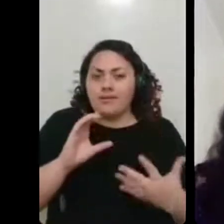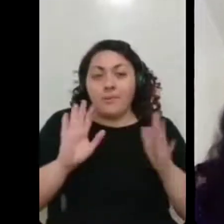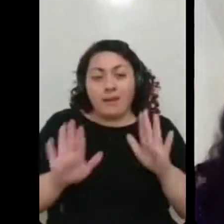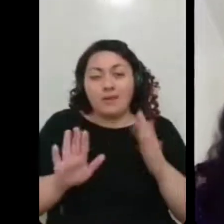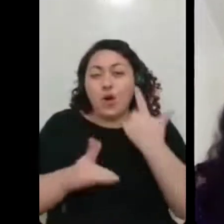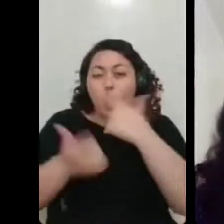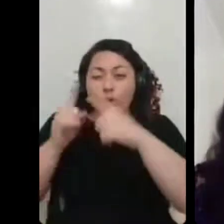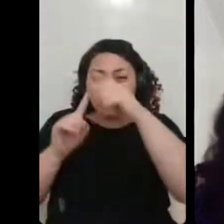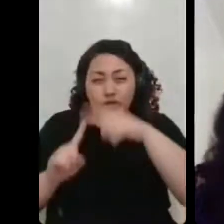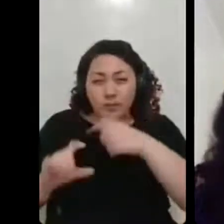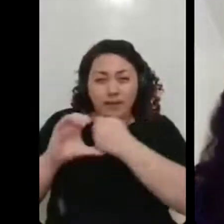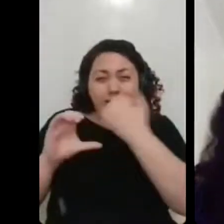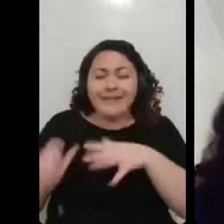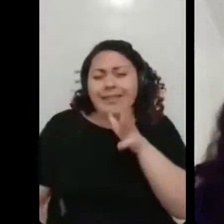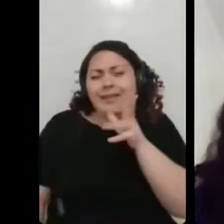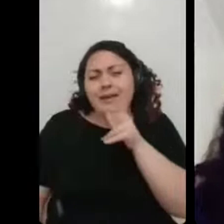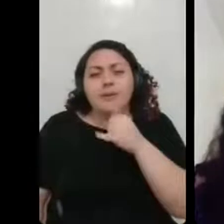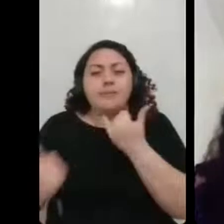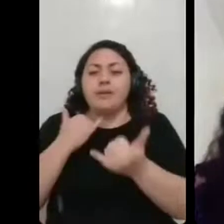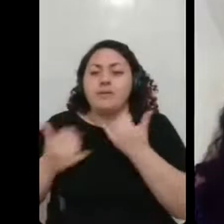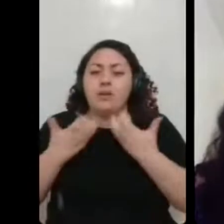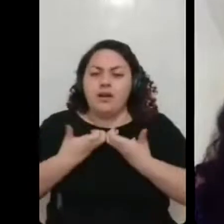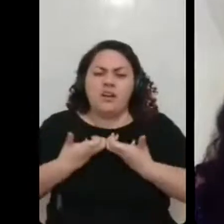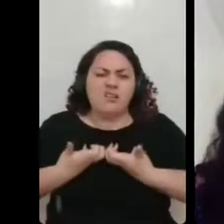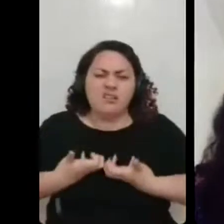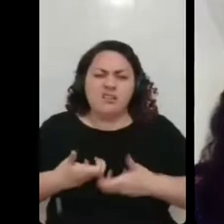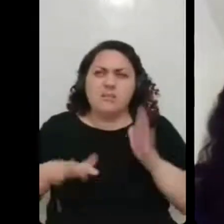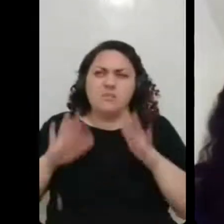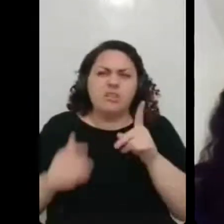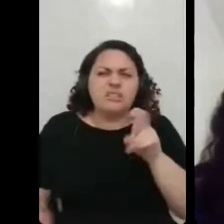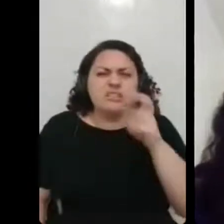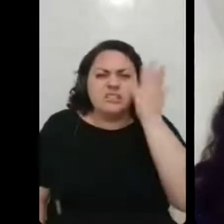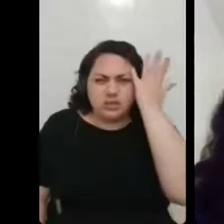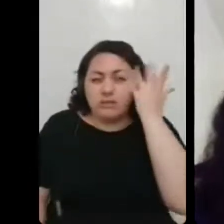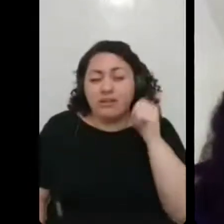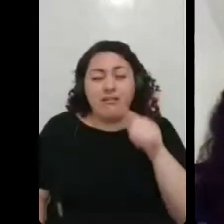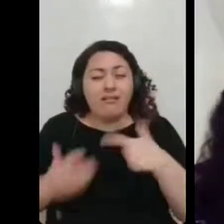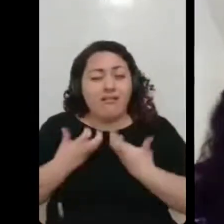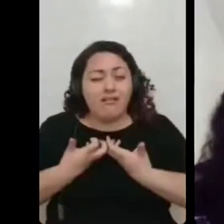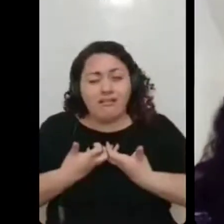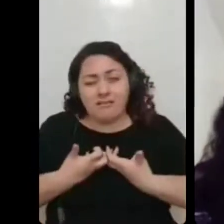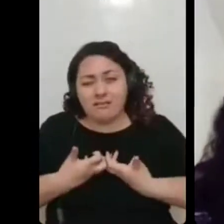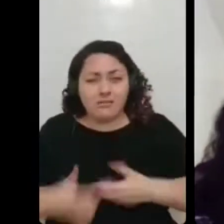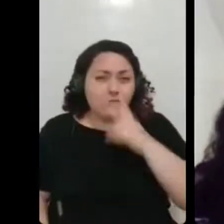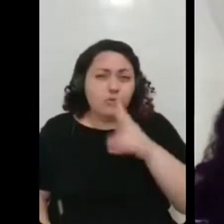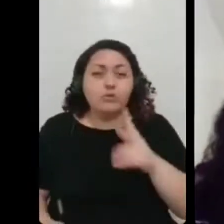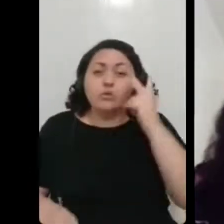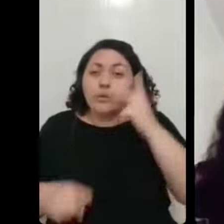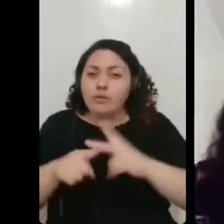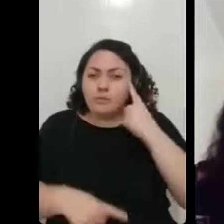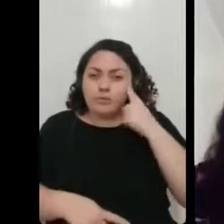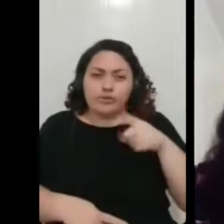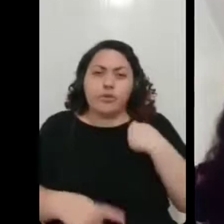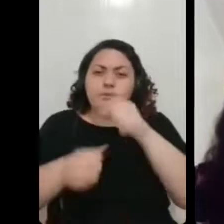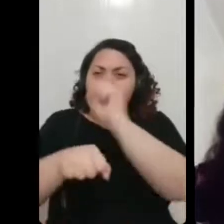demoraram um pouquinho mais pra passar. O cansaço demorou uns 15 dias ainda. O cansaço muito forte. Duas vezes por dia eu tinha que parar um pouquinho.